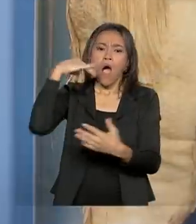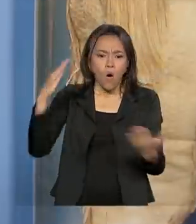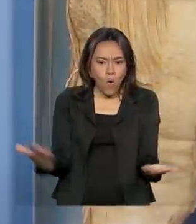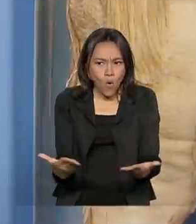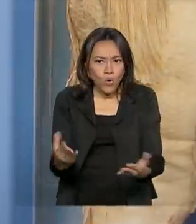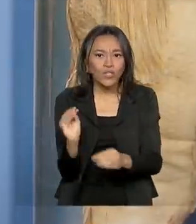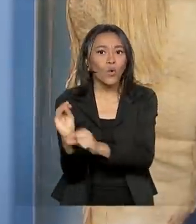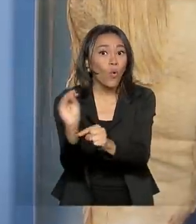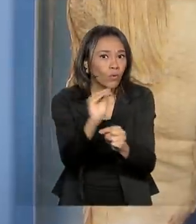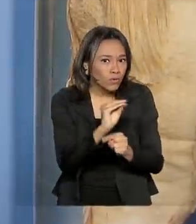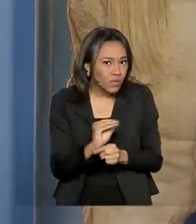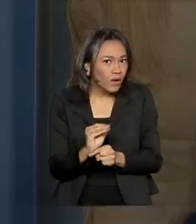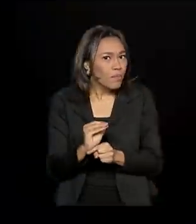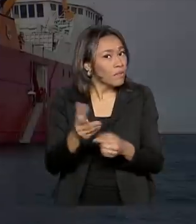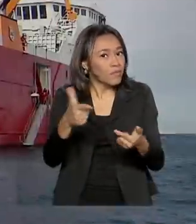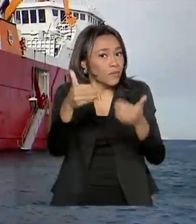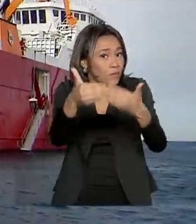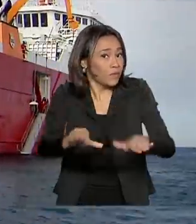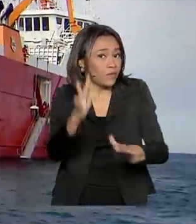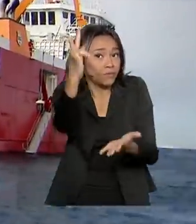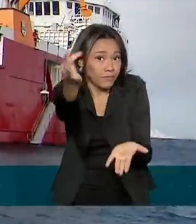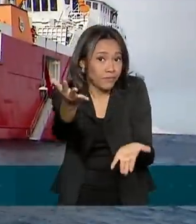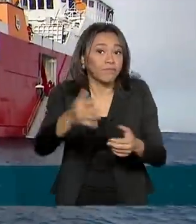tem para que a gente não perca no futuro.